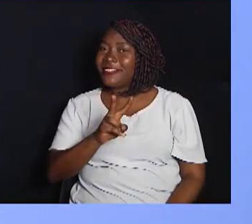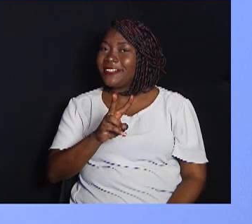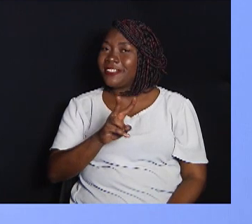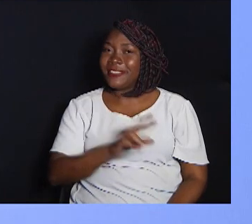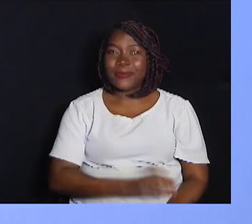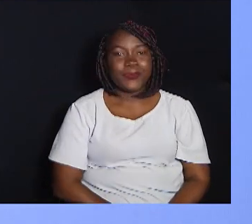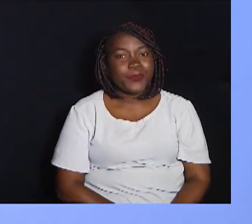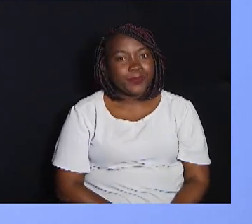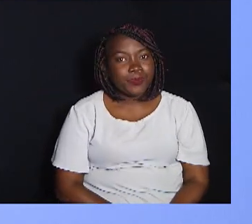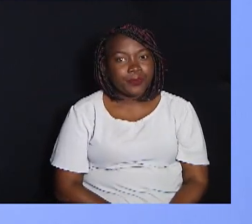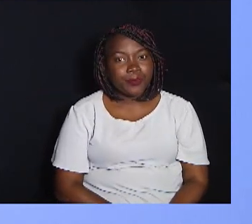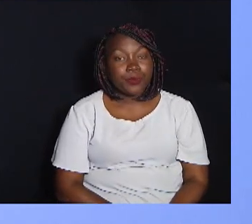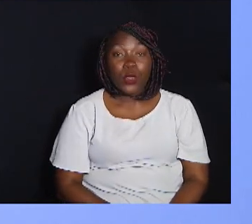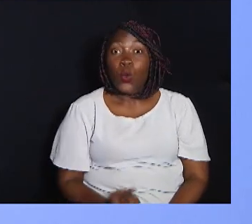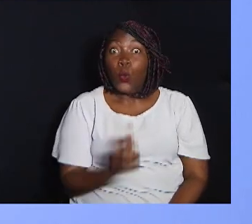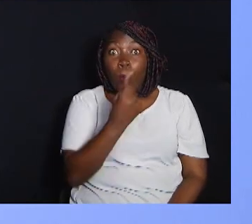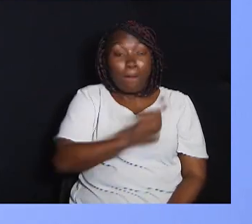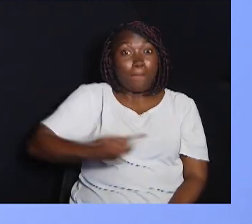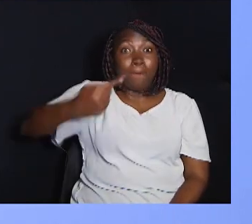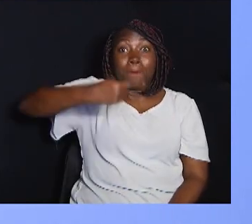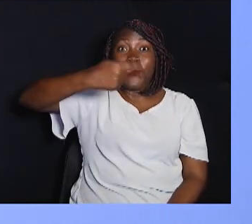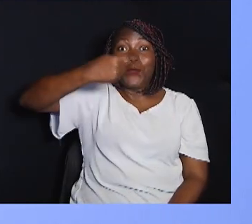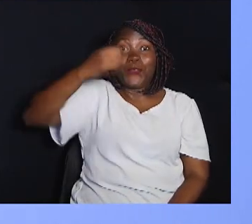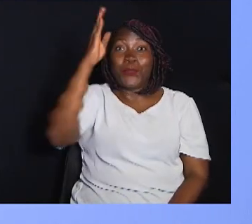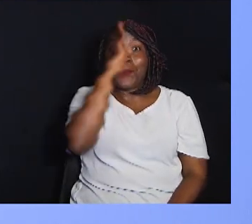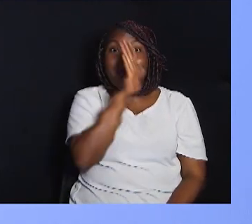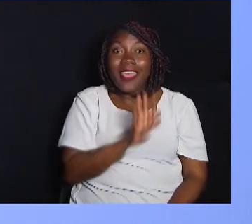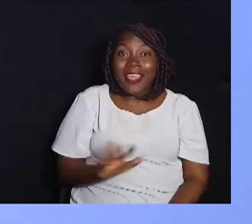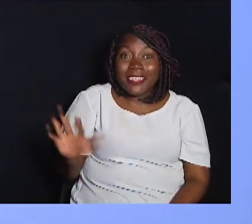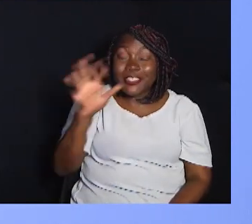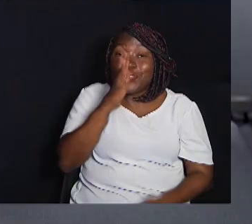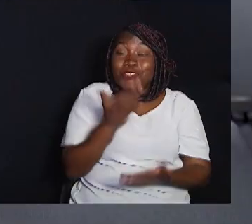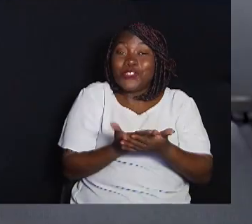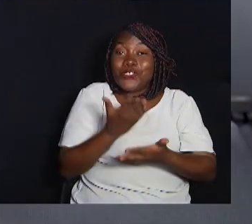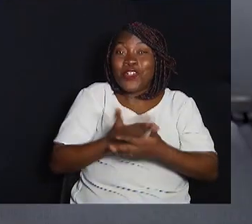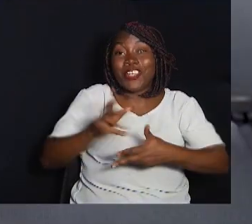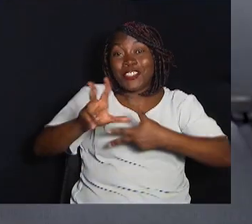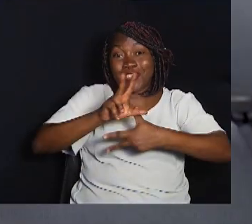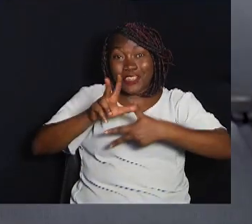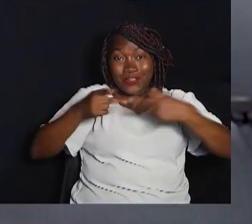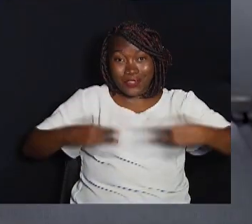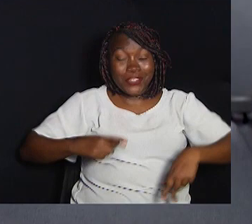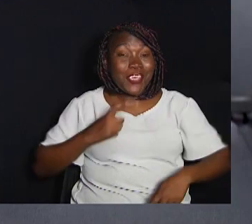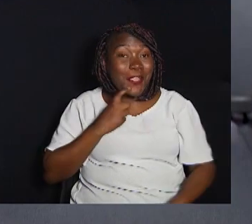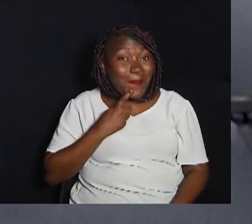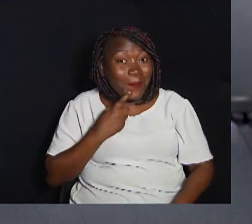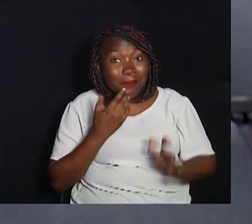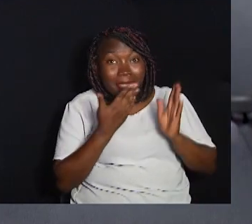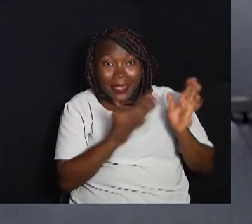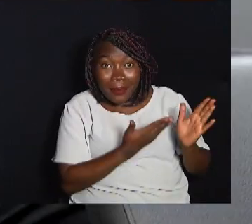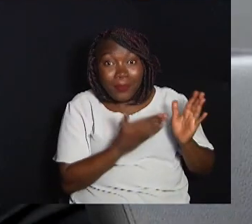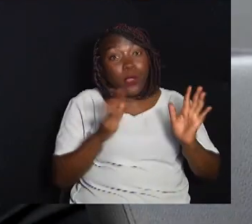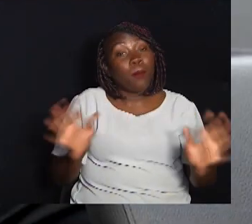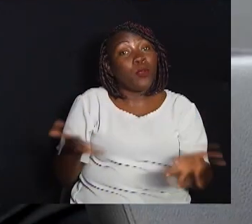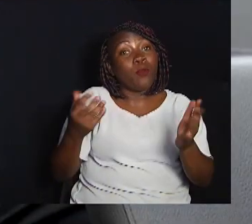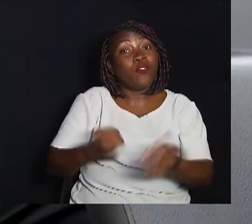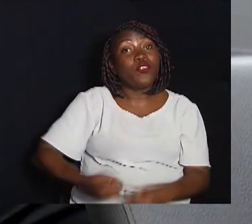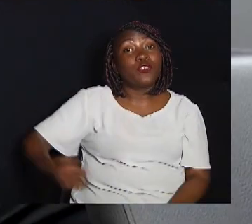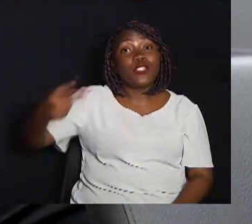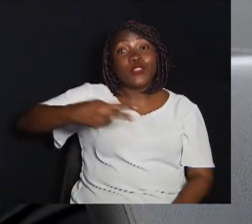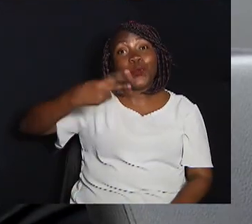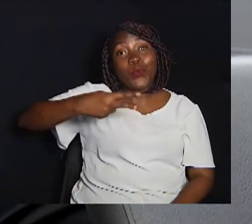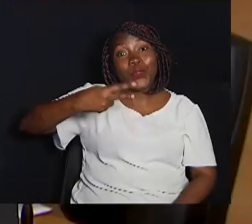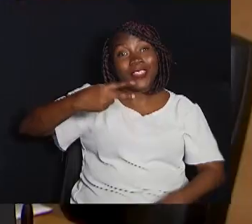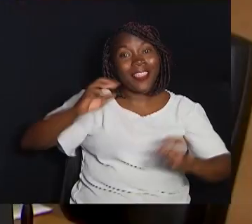Uma das pioneiras no Brasil, a Escola do Legislativo de Campinas, a Elecamp Promoveu a segunda edição do Câmara